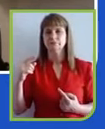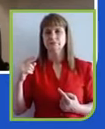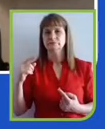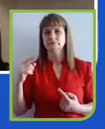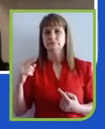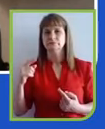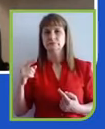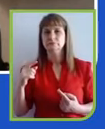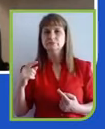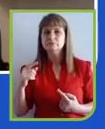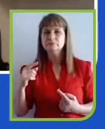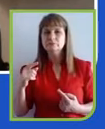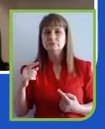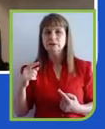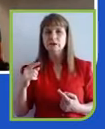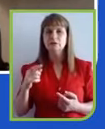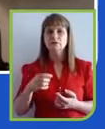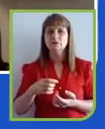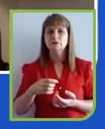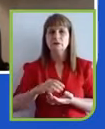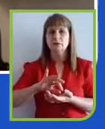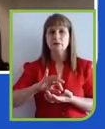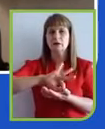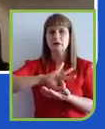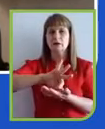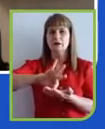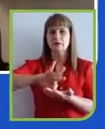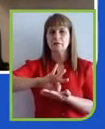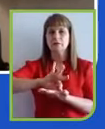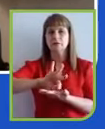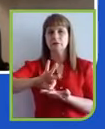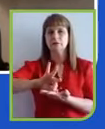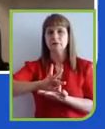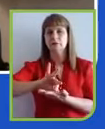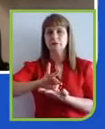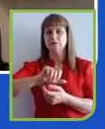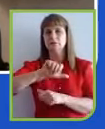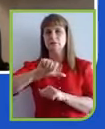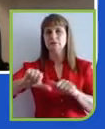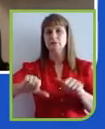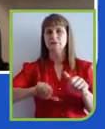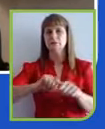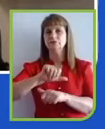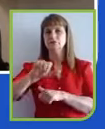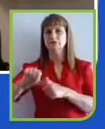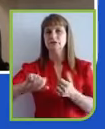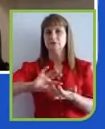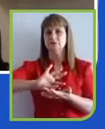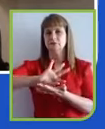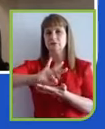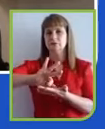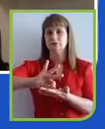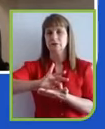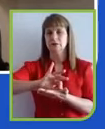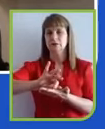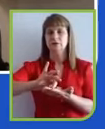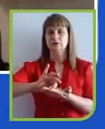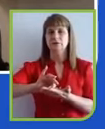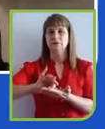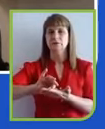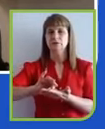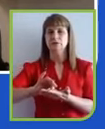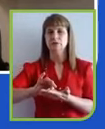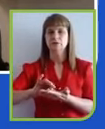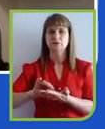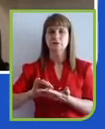essa mudança, essa transformação de um capitalismo voltado para o curto prazo, o capitalismo de shareholders,